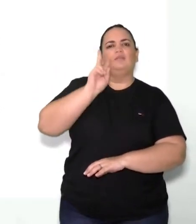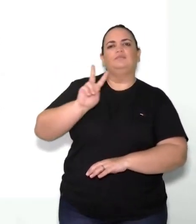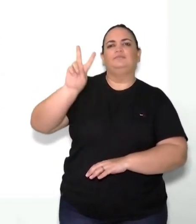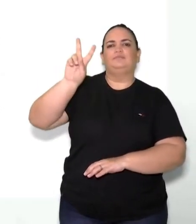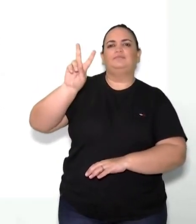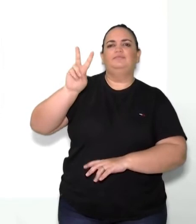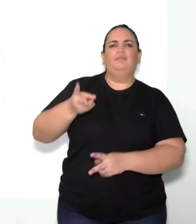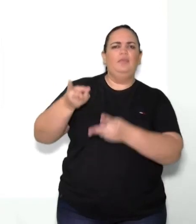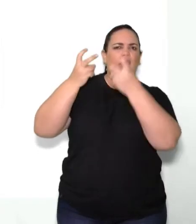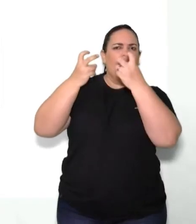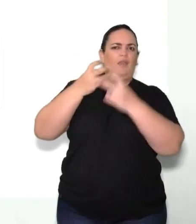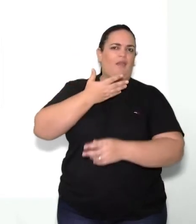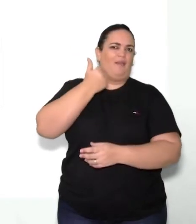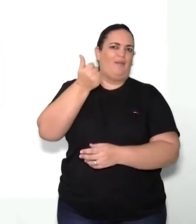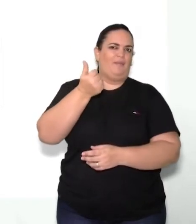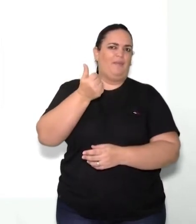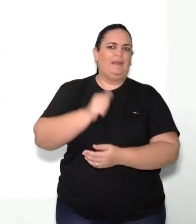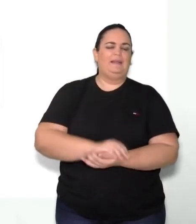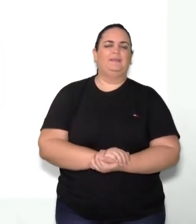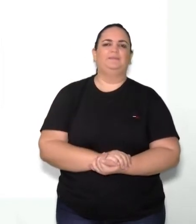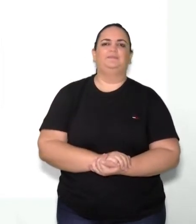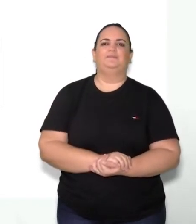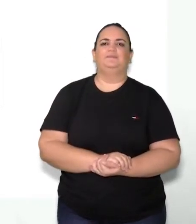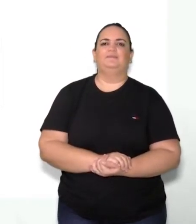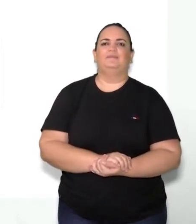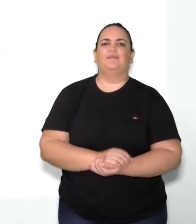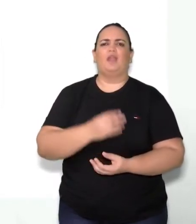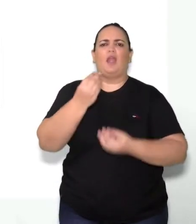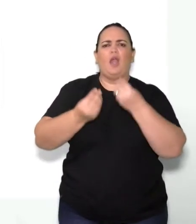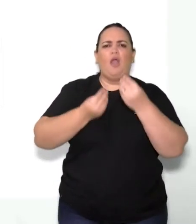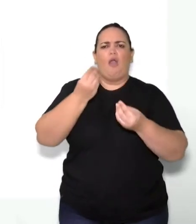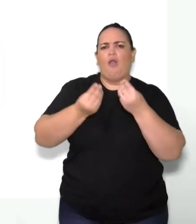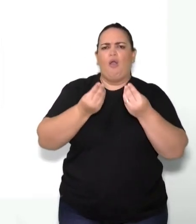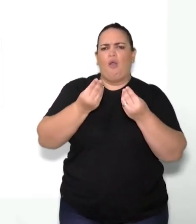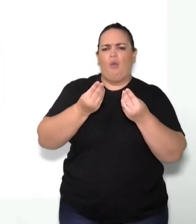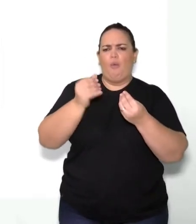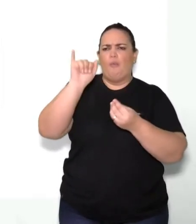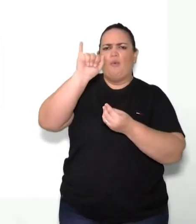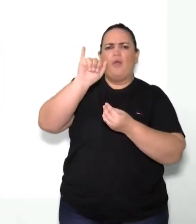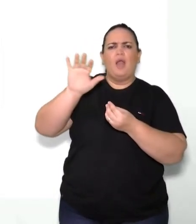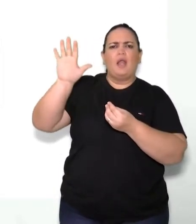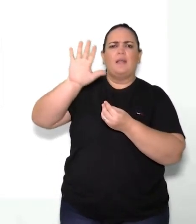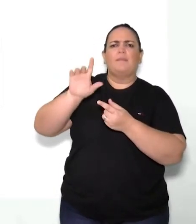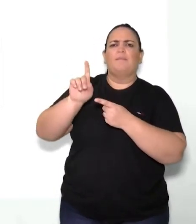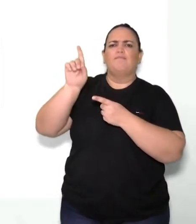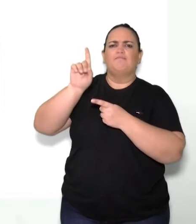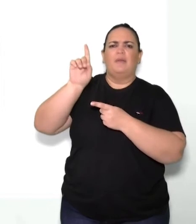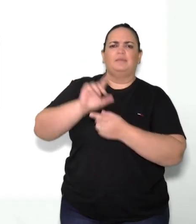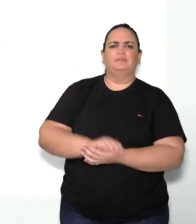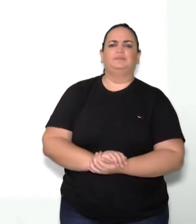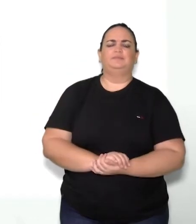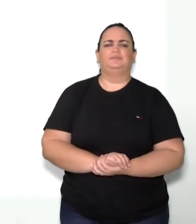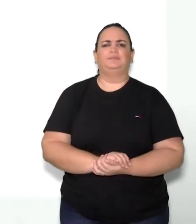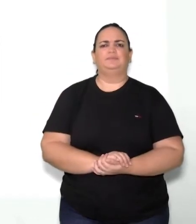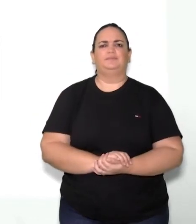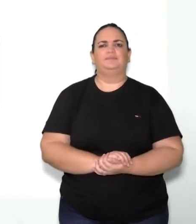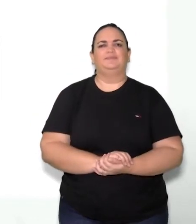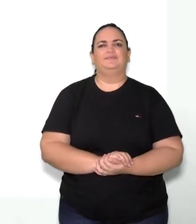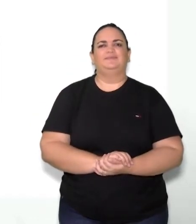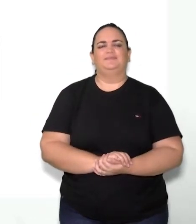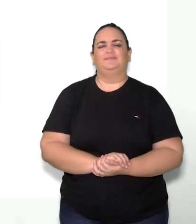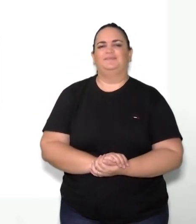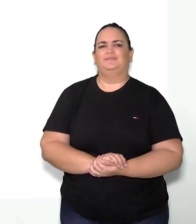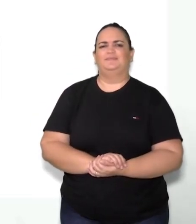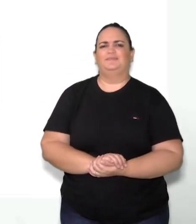percepção melhor de vista em relação à projeção dessa imagem, tá certo? Verificamos aqui alguns